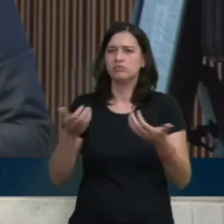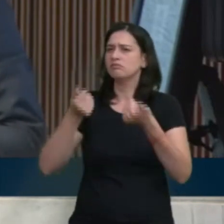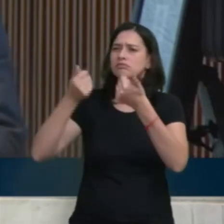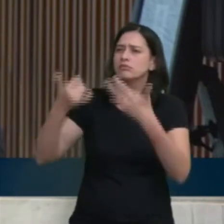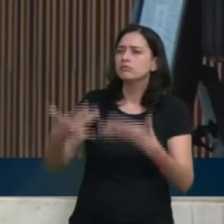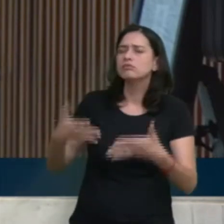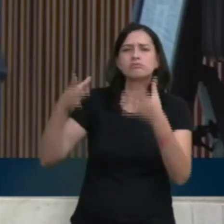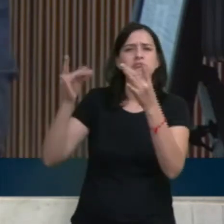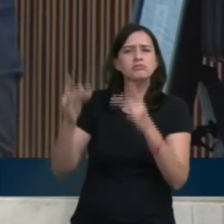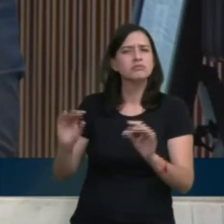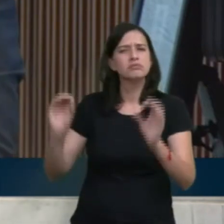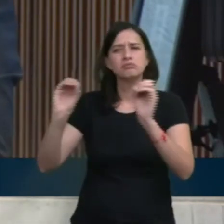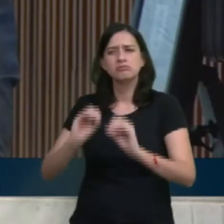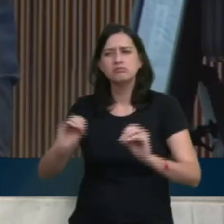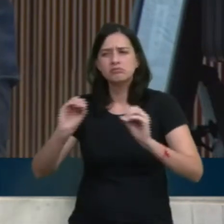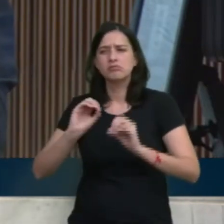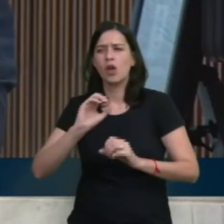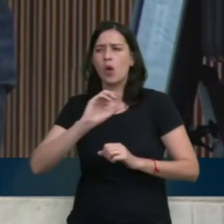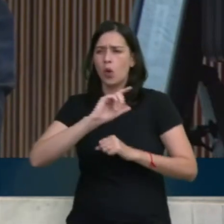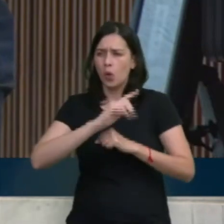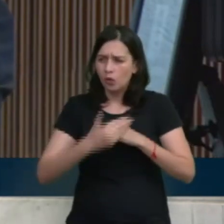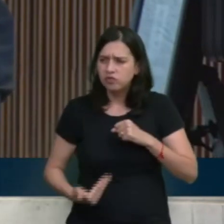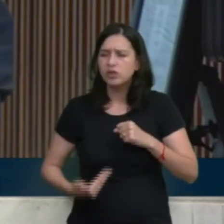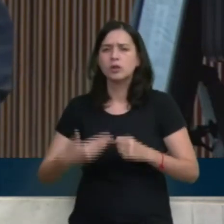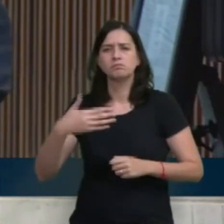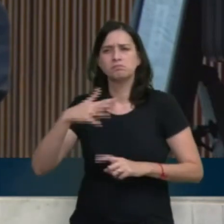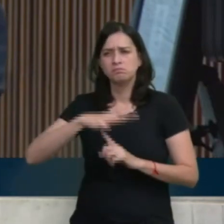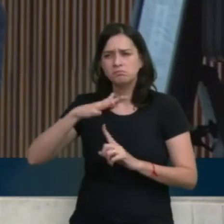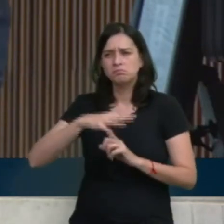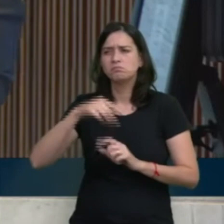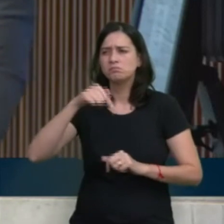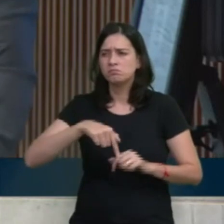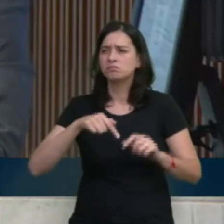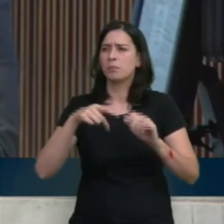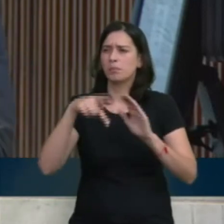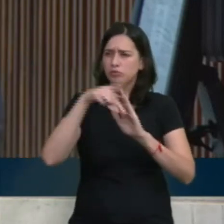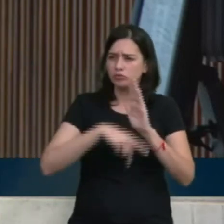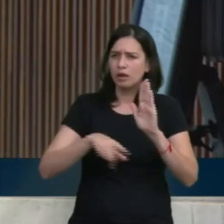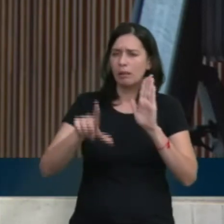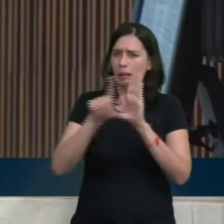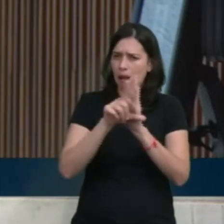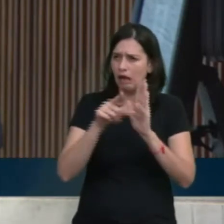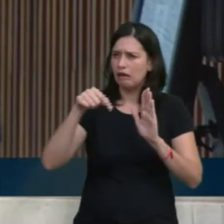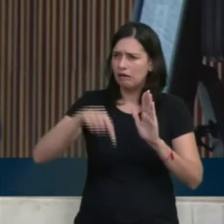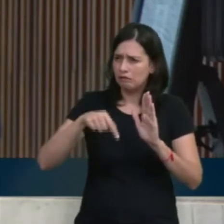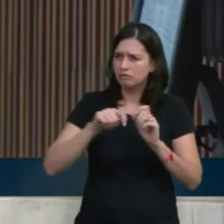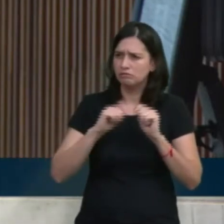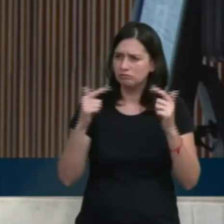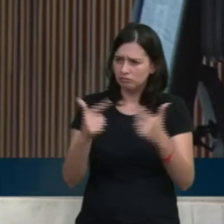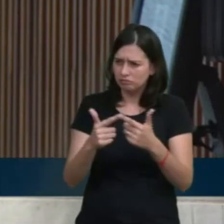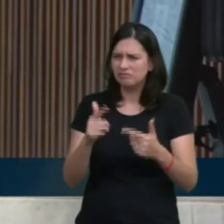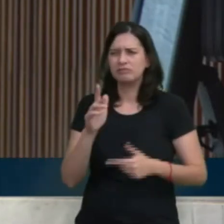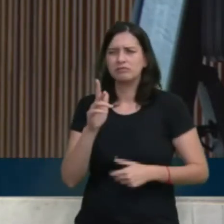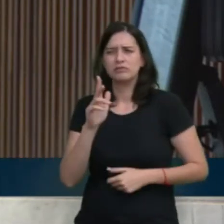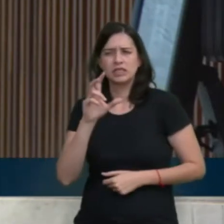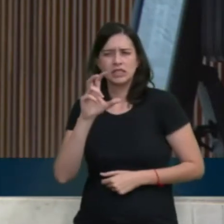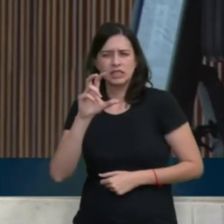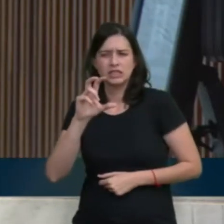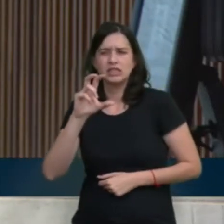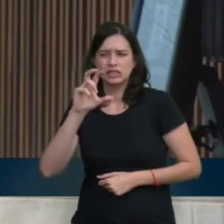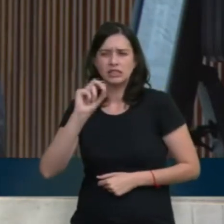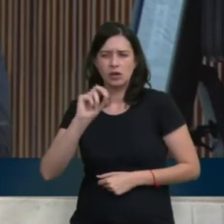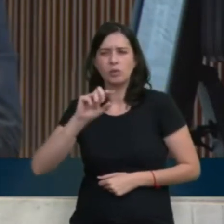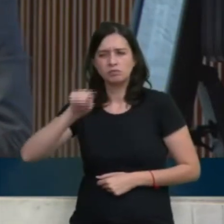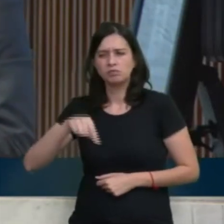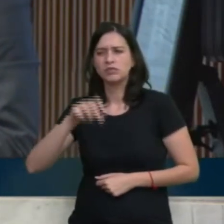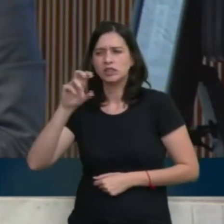Paraná envia para essa casa um projeto que aumenta a líquida em meio ponto. O ano passado já aumentou um